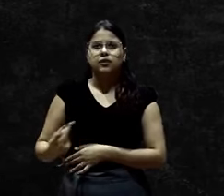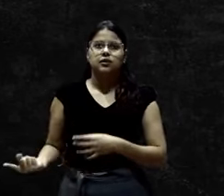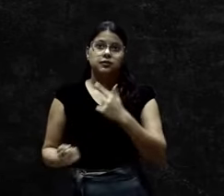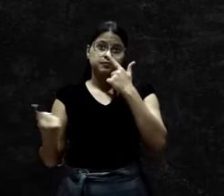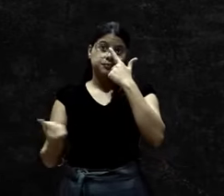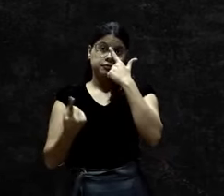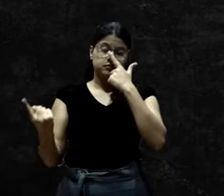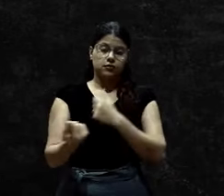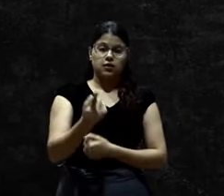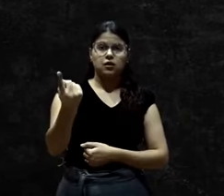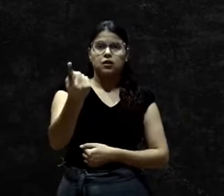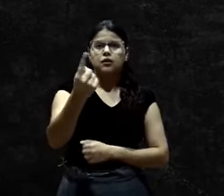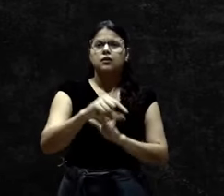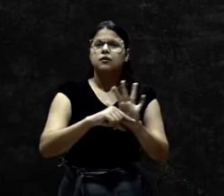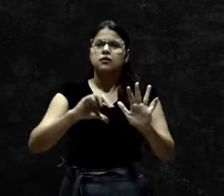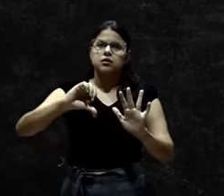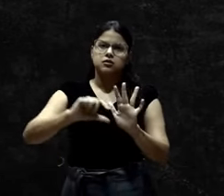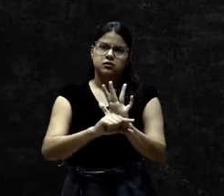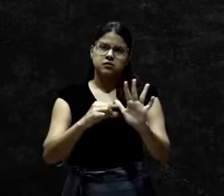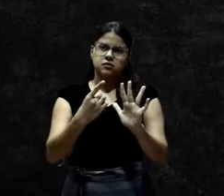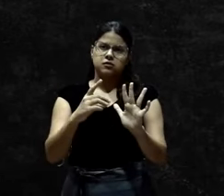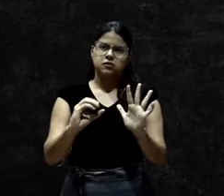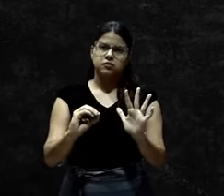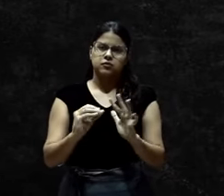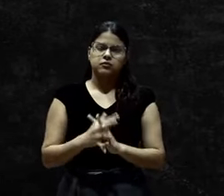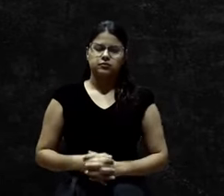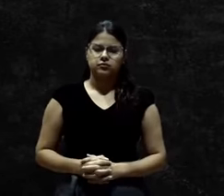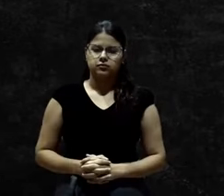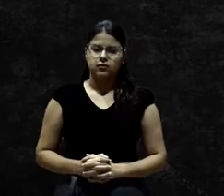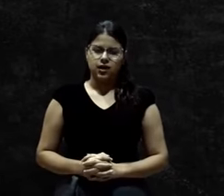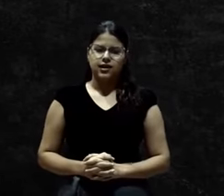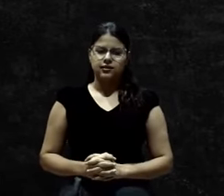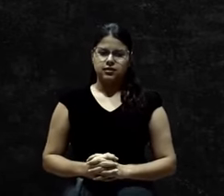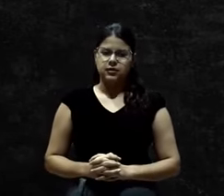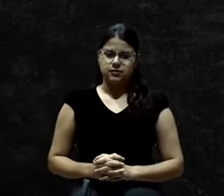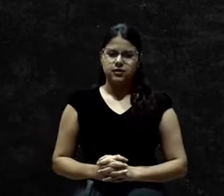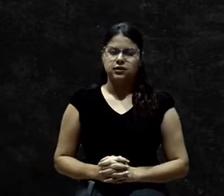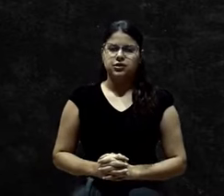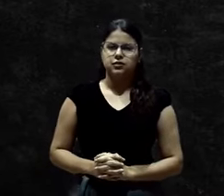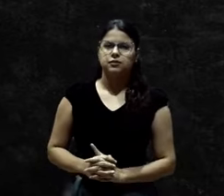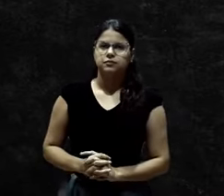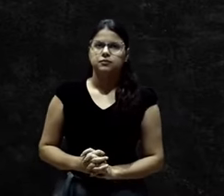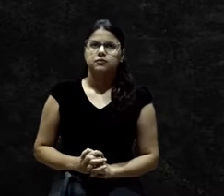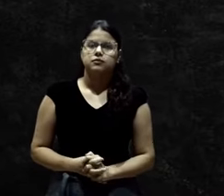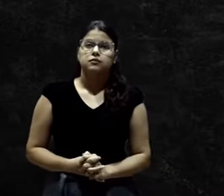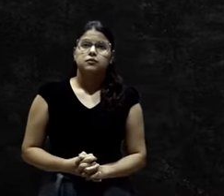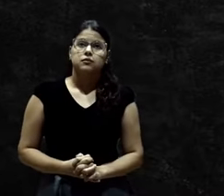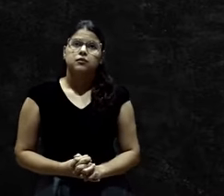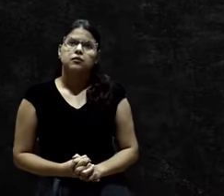Versículo 9 e 10. É o que nós vamos falar um pouquinho nessa noite.